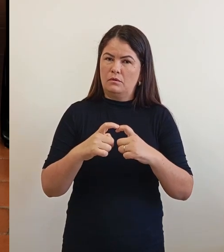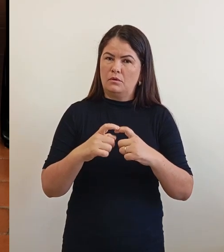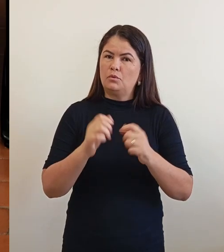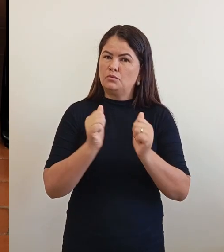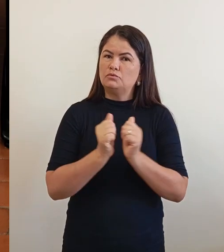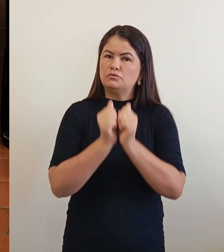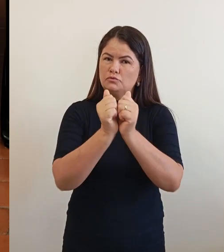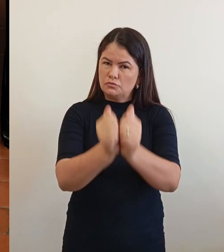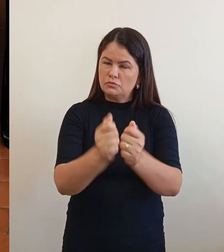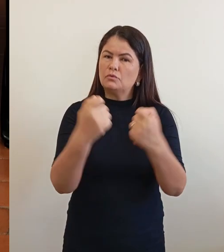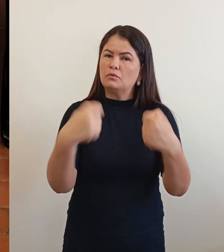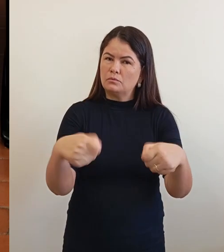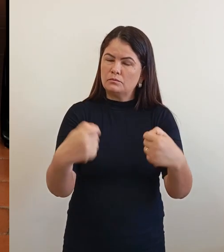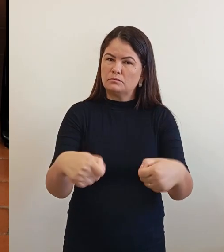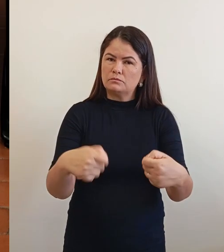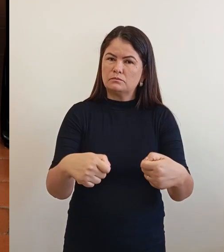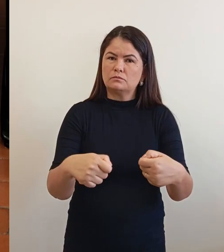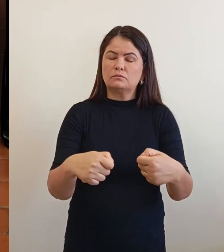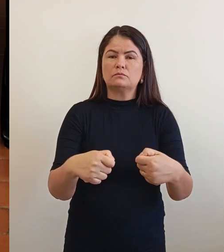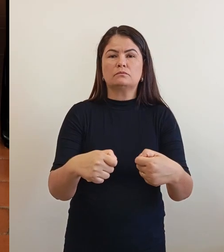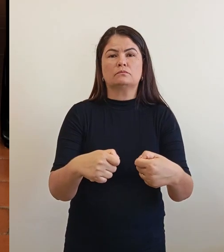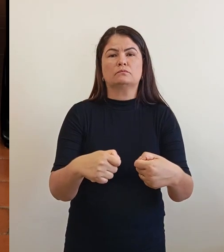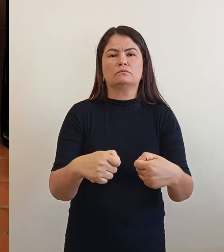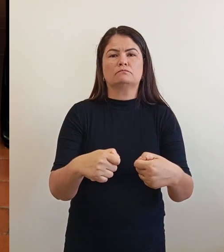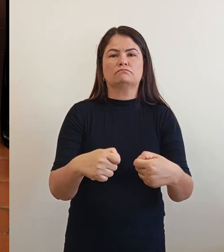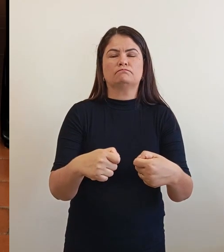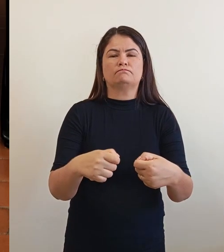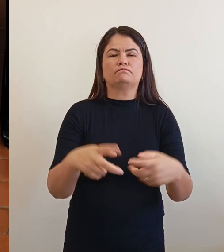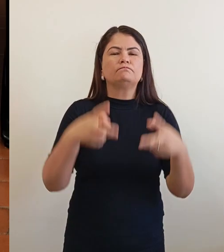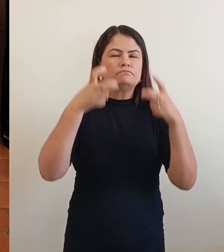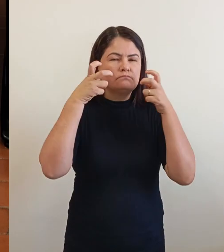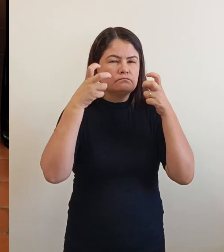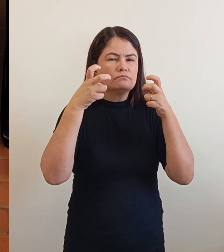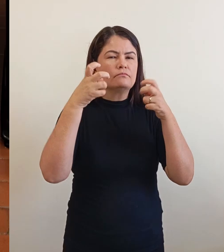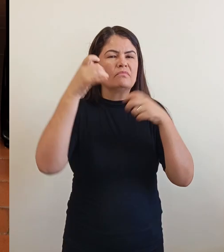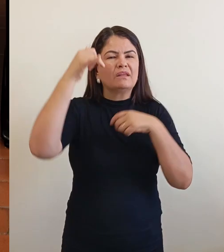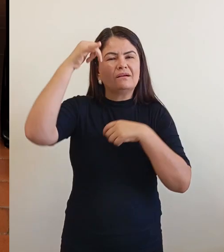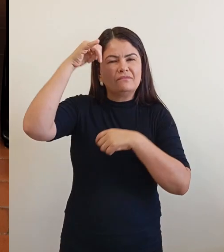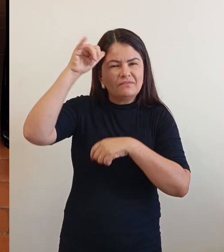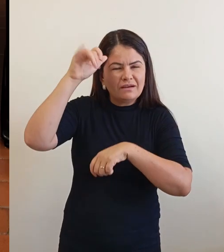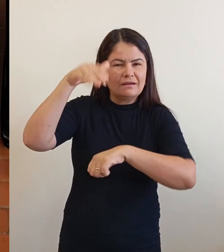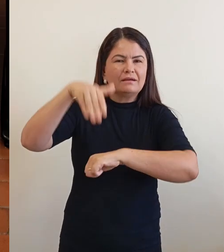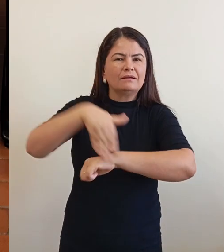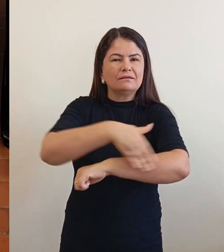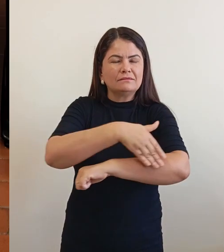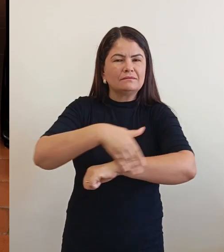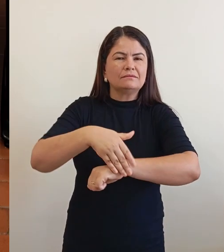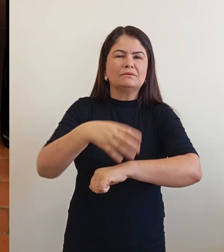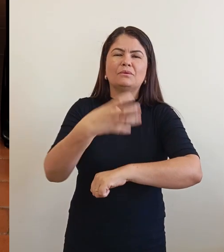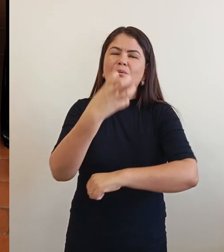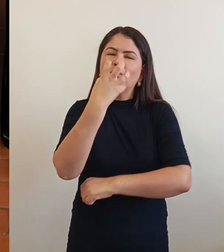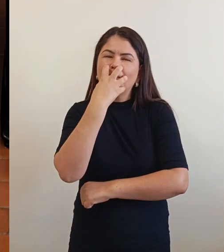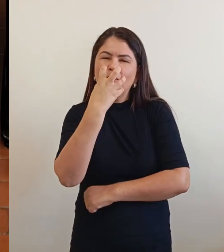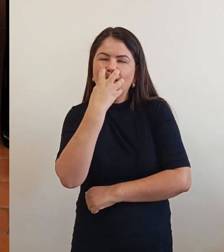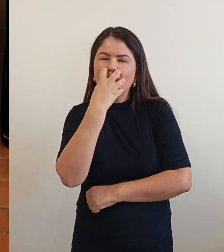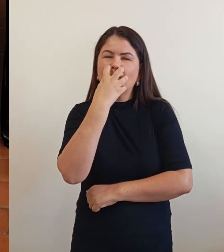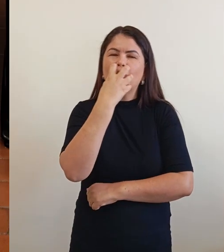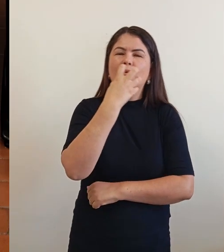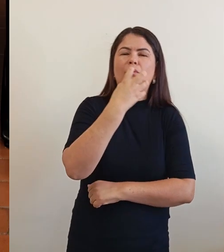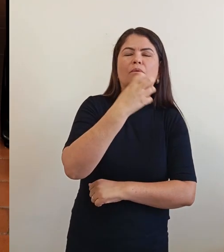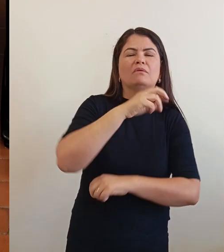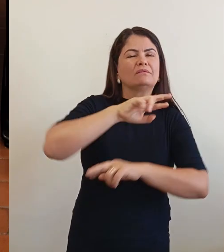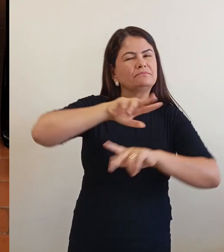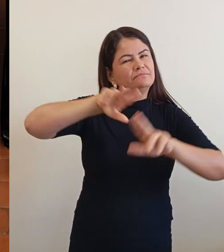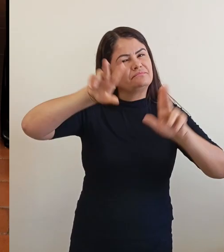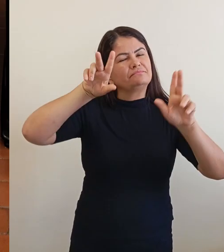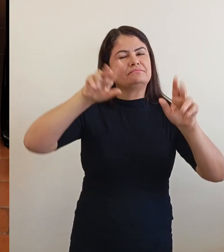Porque precisa muito. E a gente vê aí vagas andando nas ruas, é cachorro, e por